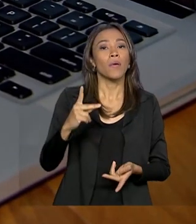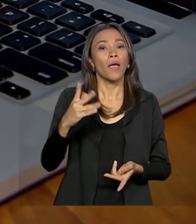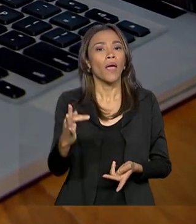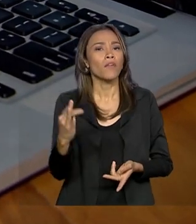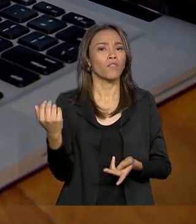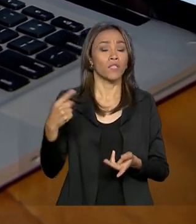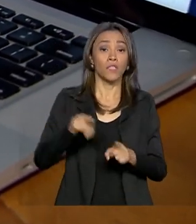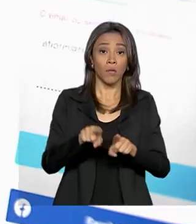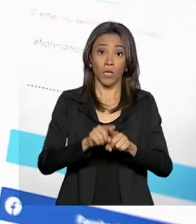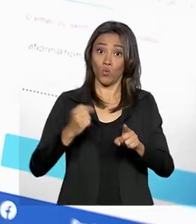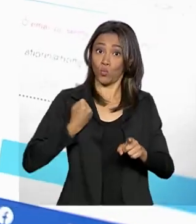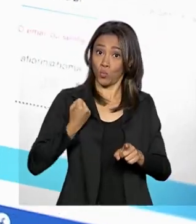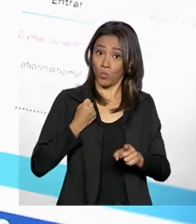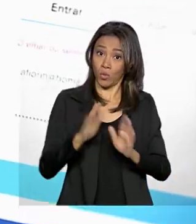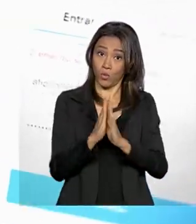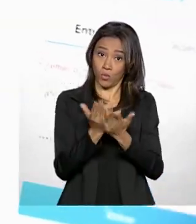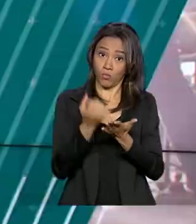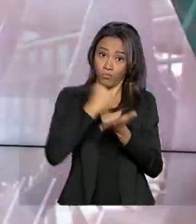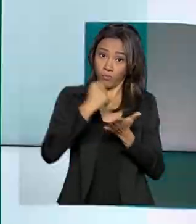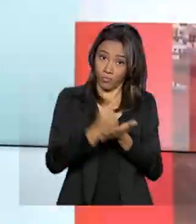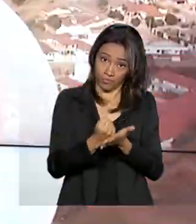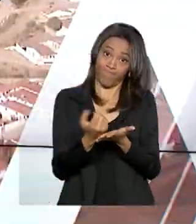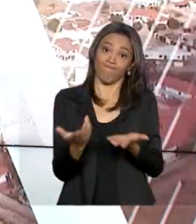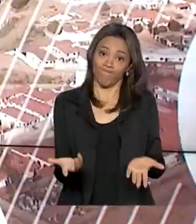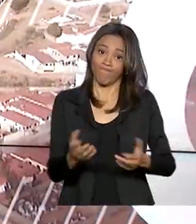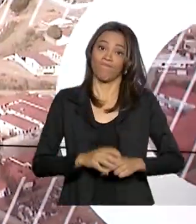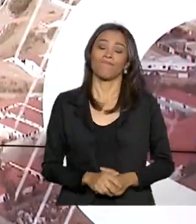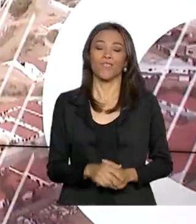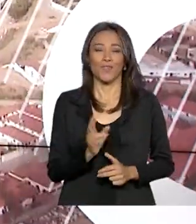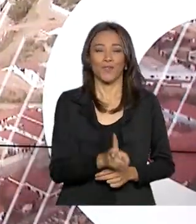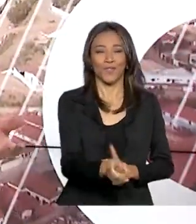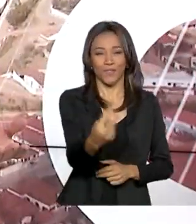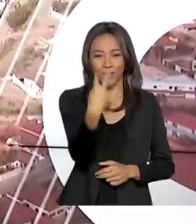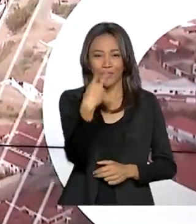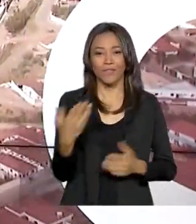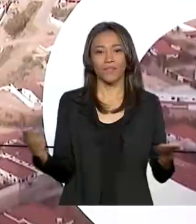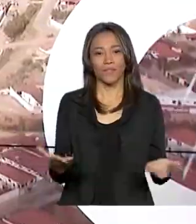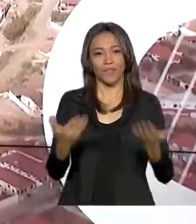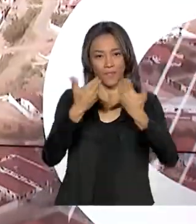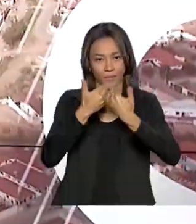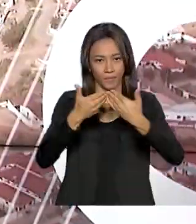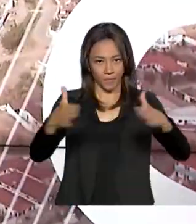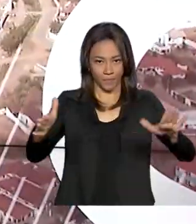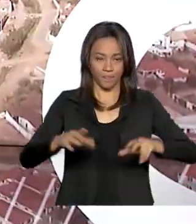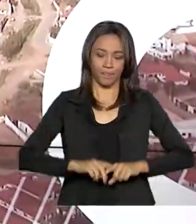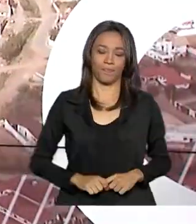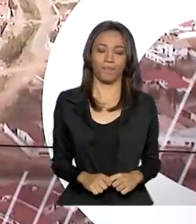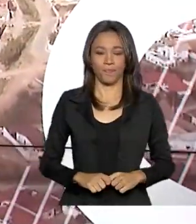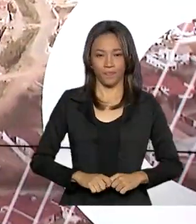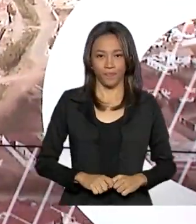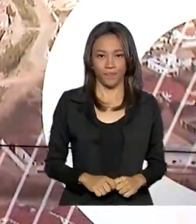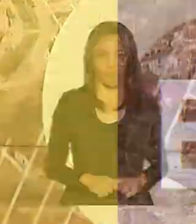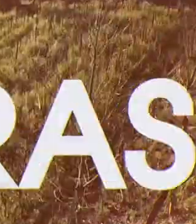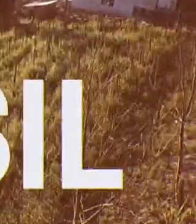ou o número do passaporte do destinatário. Fique com a gente, o Brasil em dia já está no ar.